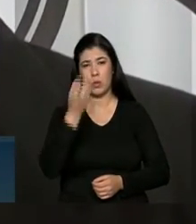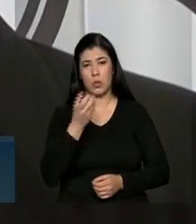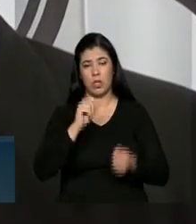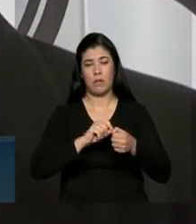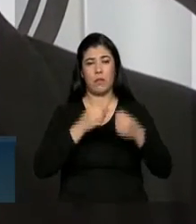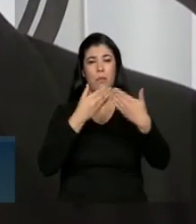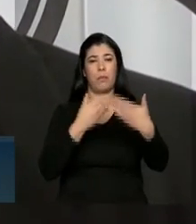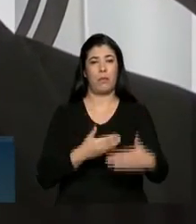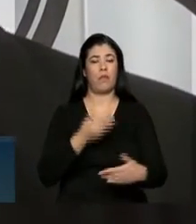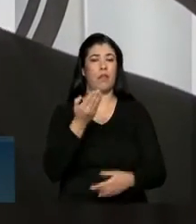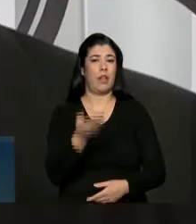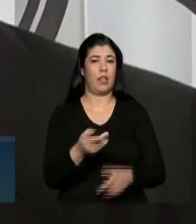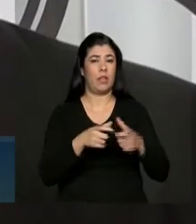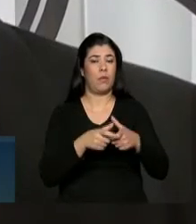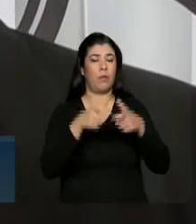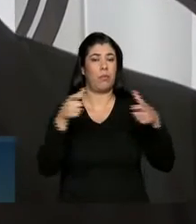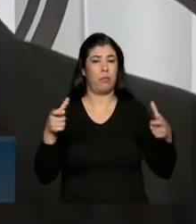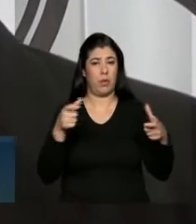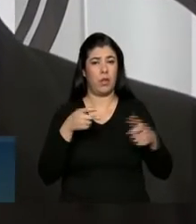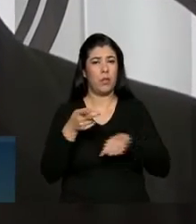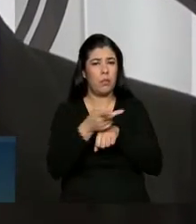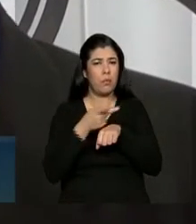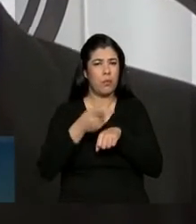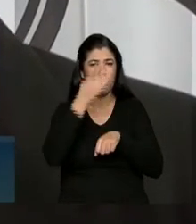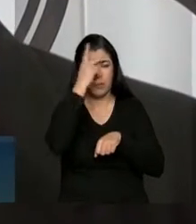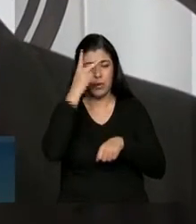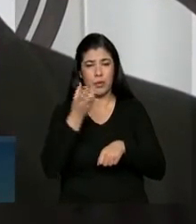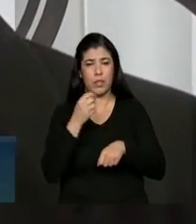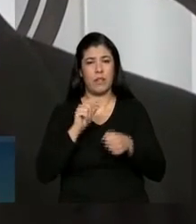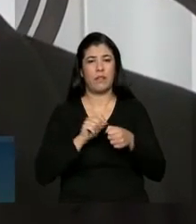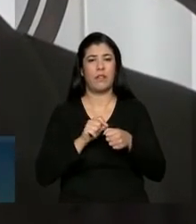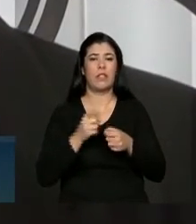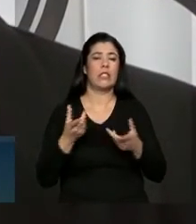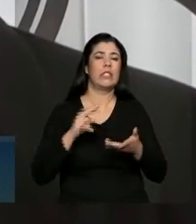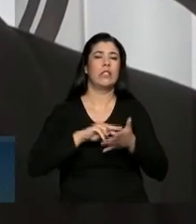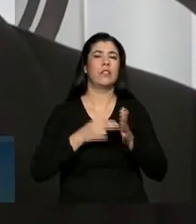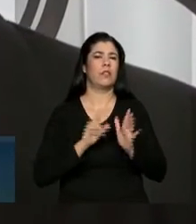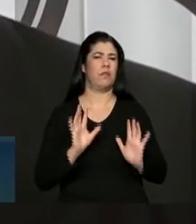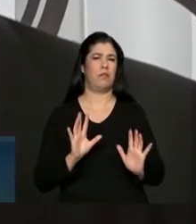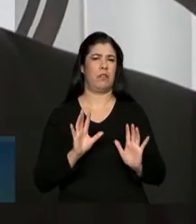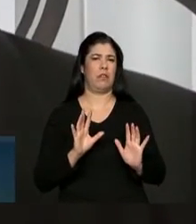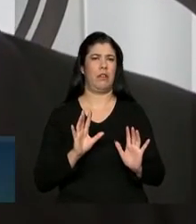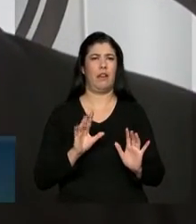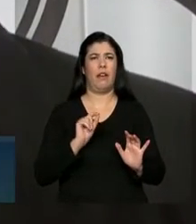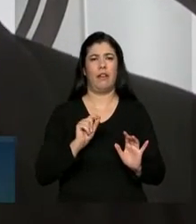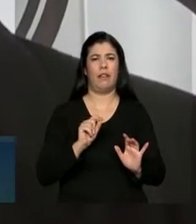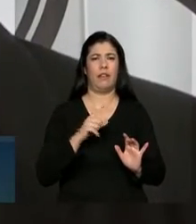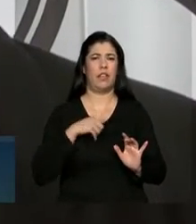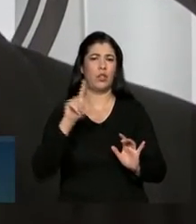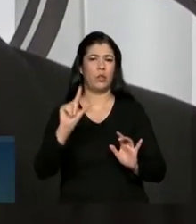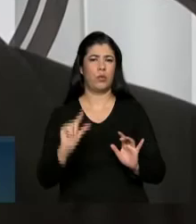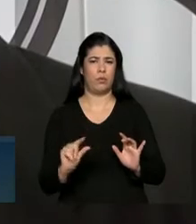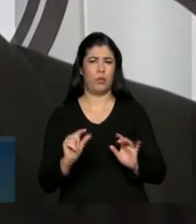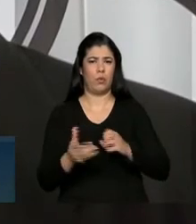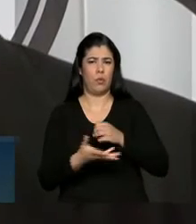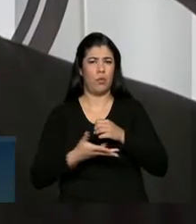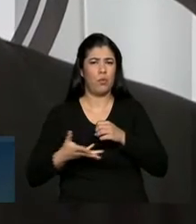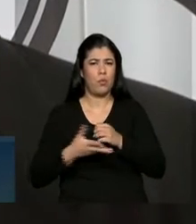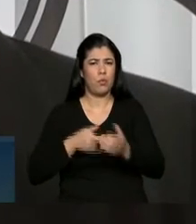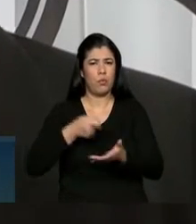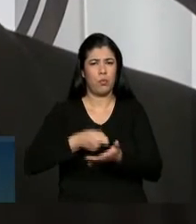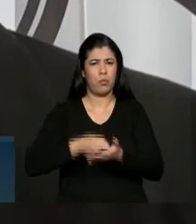aumento no número de candidatos não significa, naturalmente, nenhuma diminuição no nível de